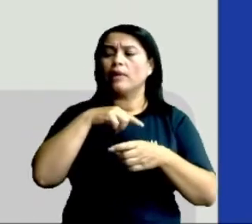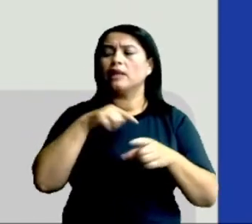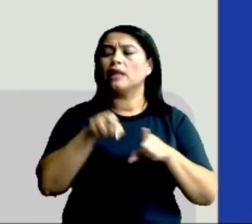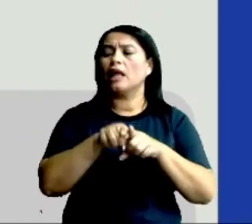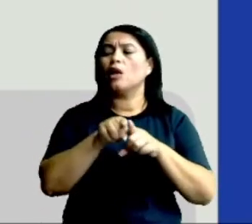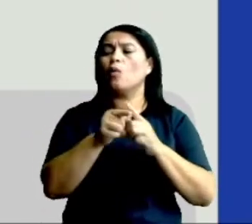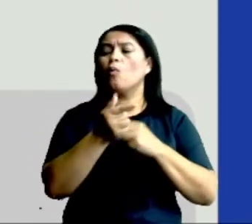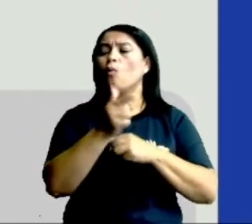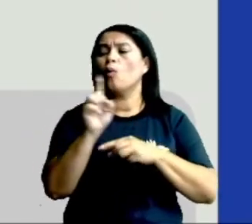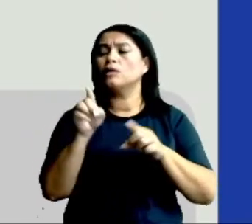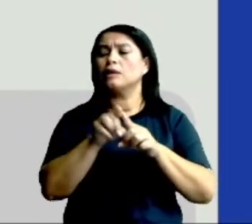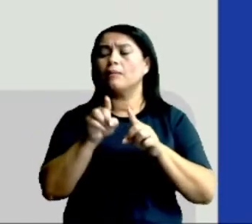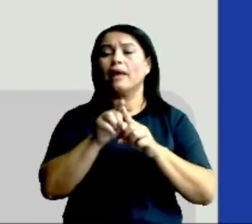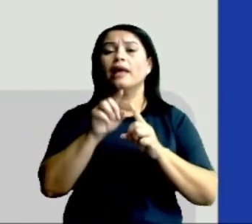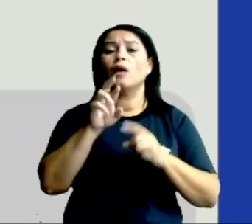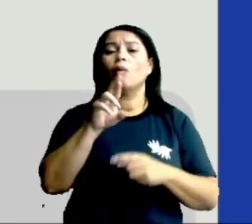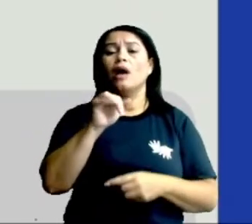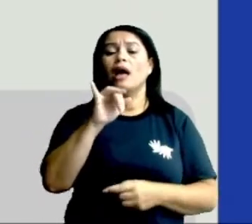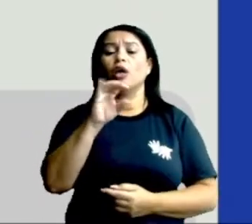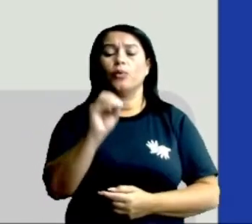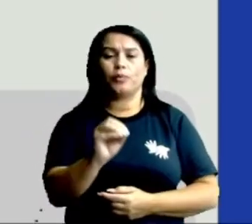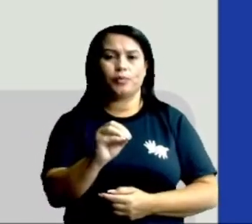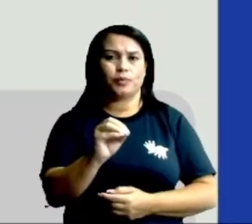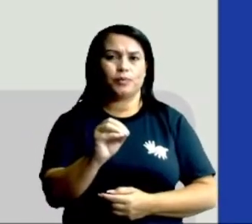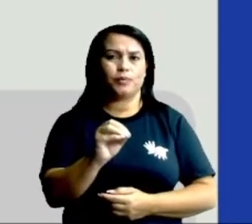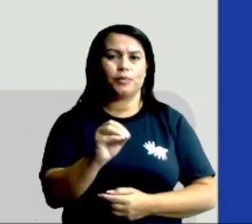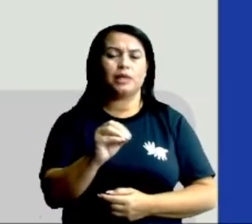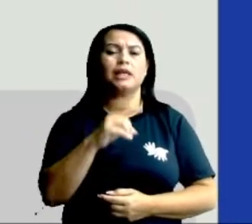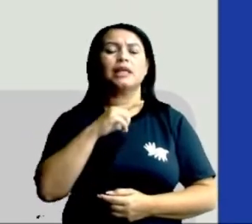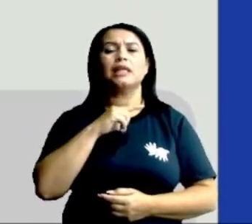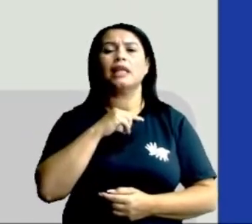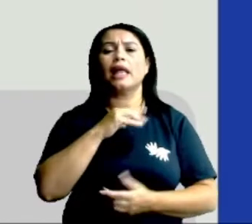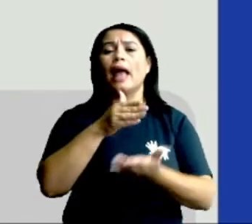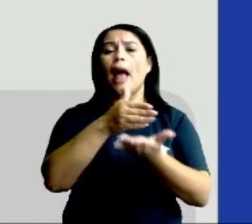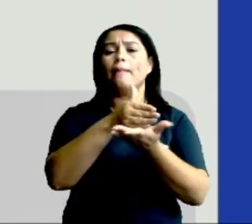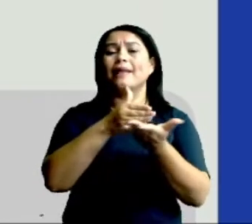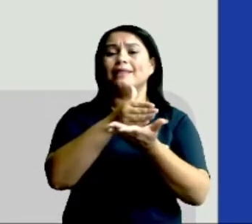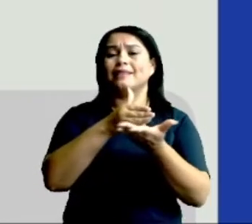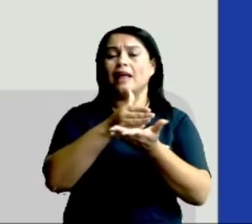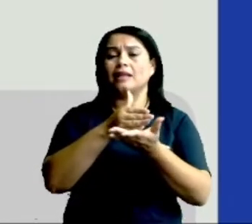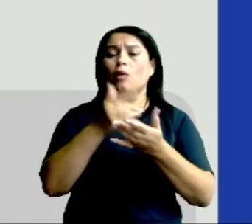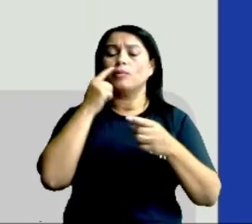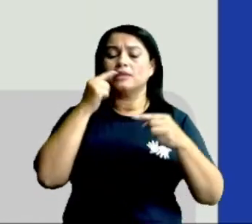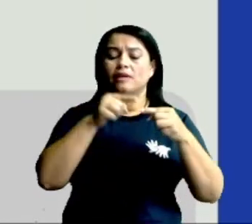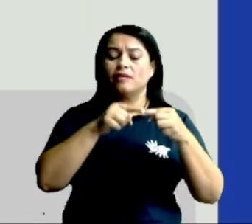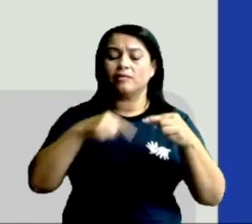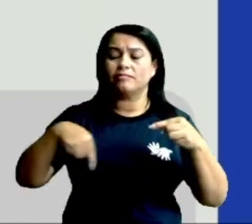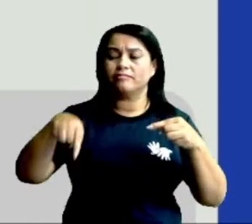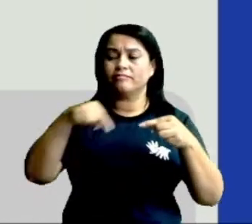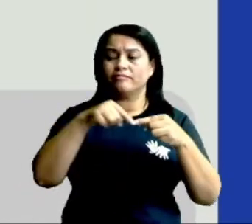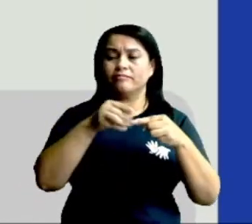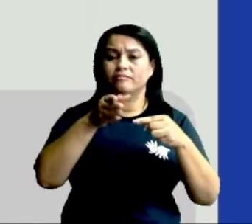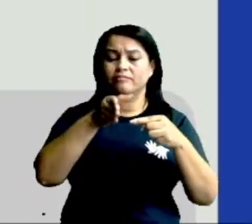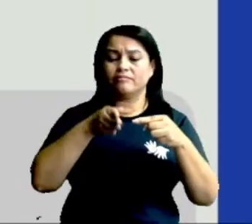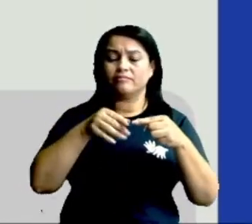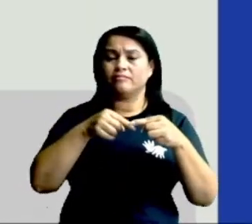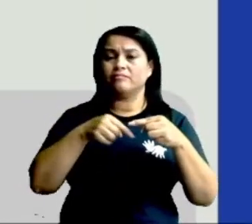pertencente ao círculo é o raio, que corresponde à metade do diâmetro. Observe a figura ao lado.